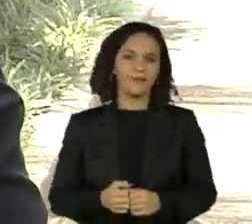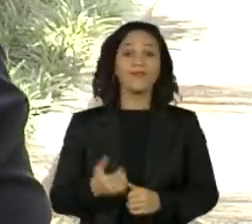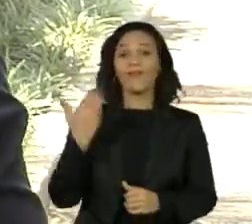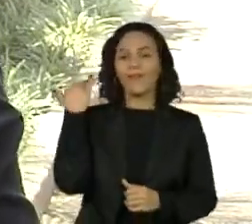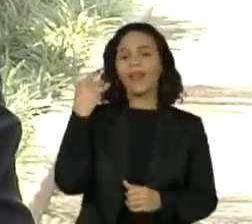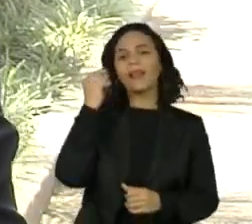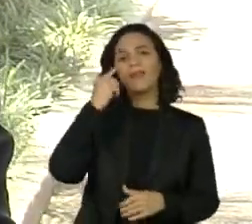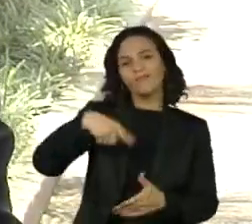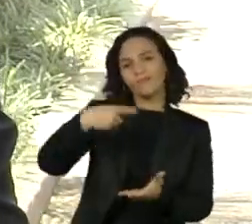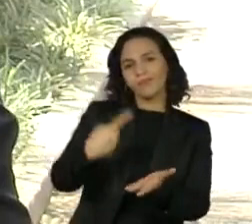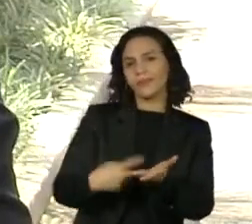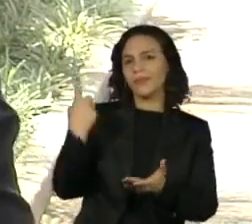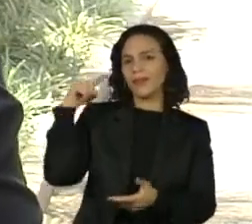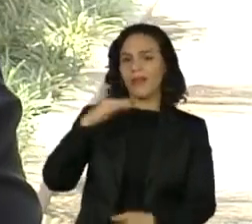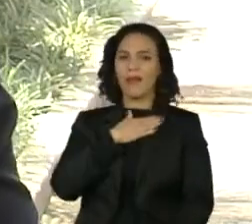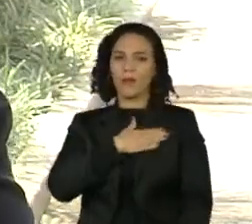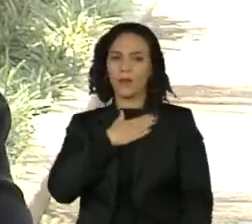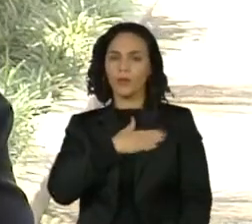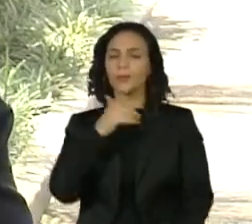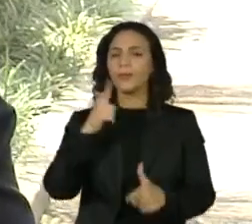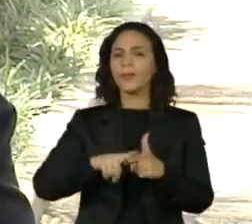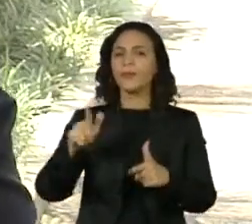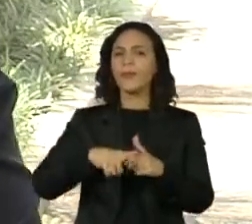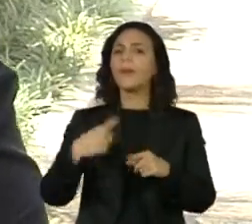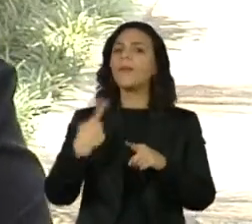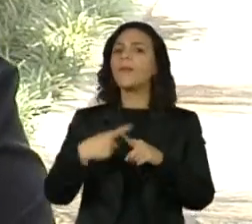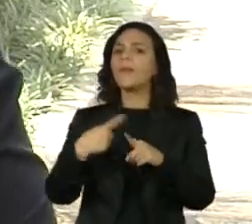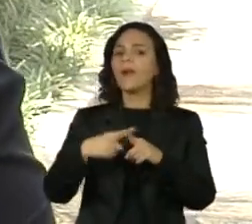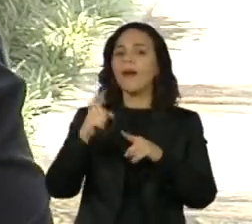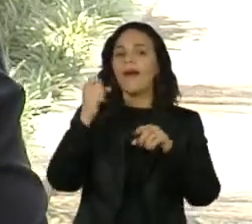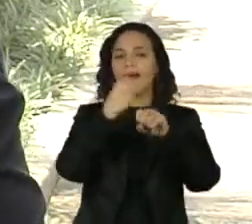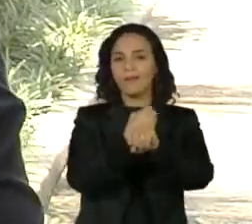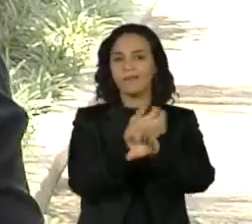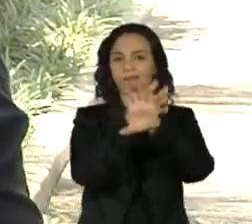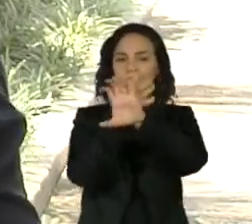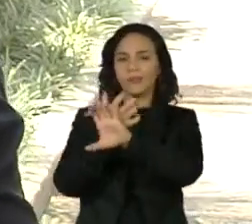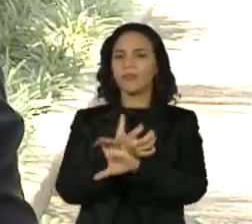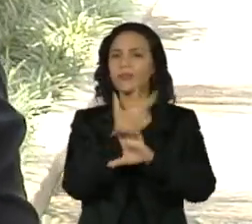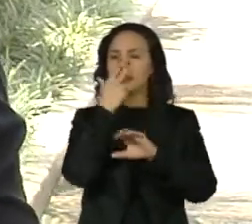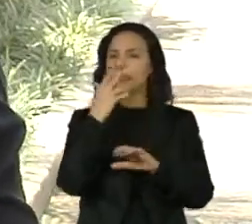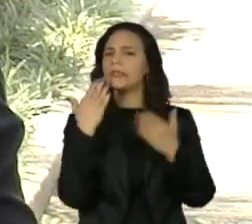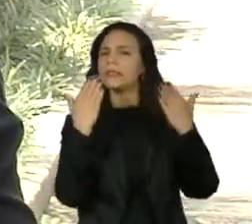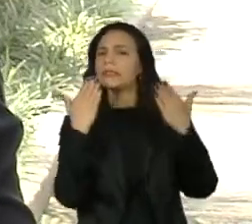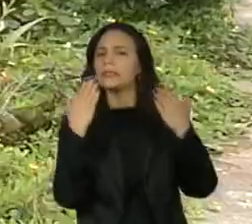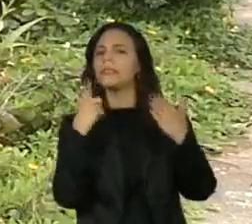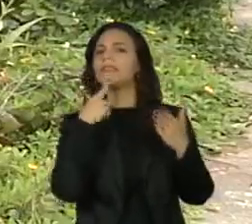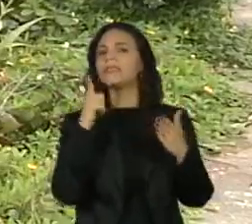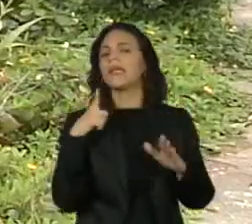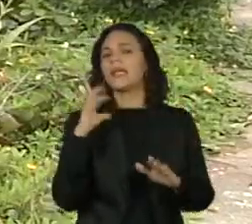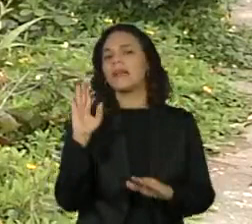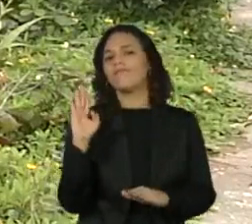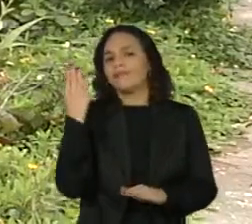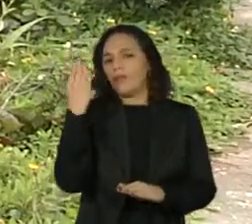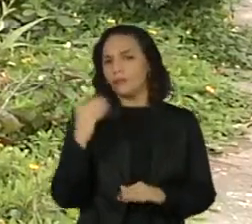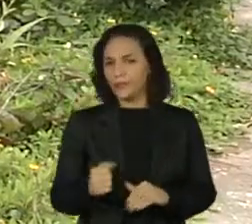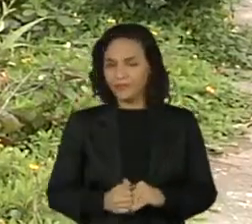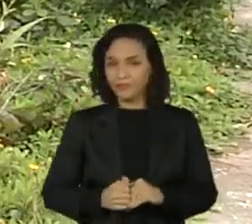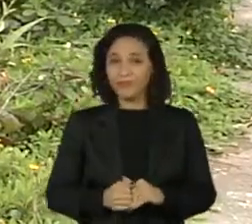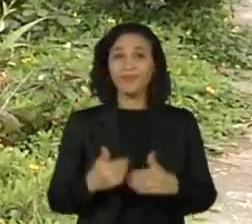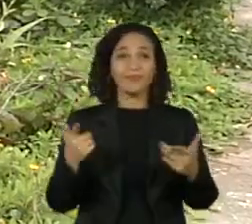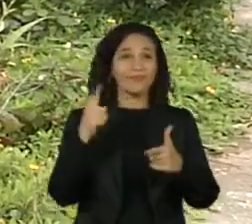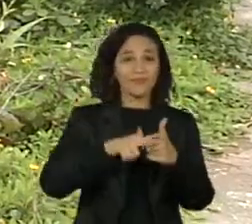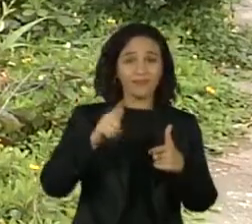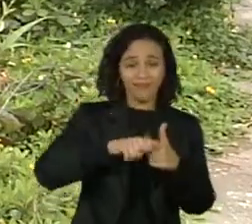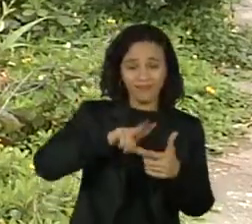eleição marcada para agosto teve problemas porque foi feita online e houve suspeita de fraude. Devido a esse monte de